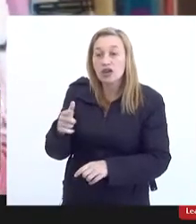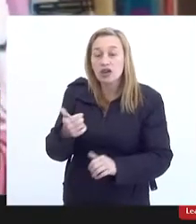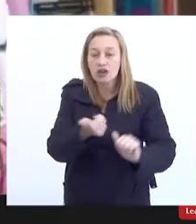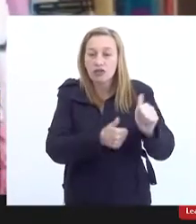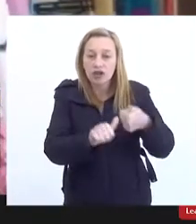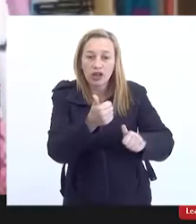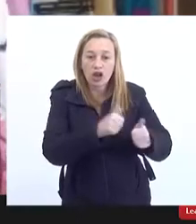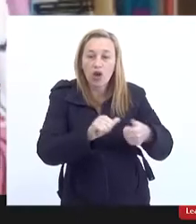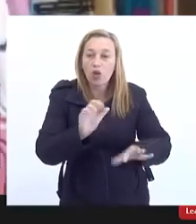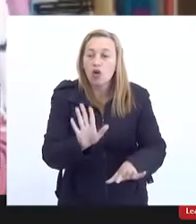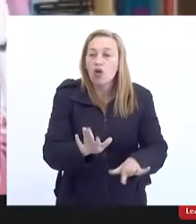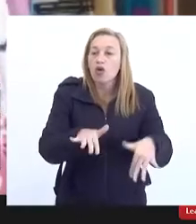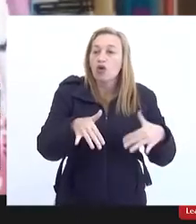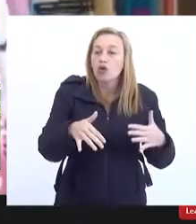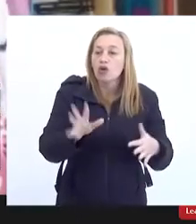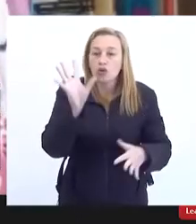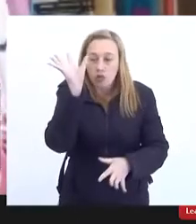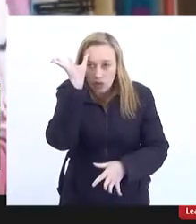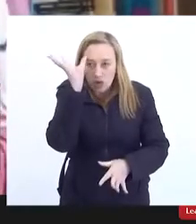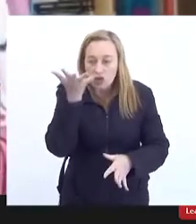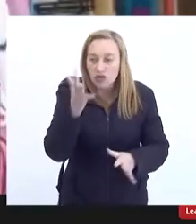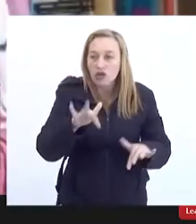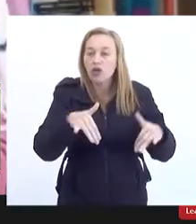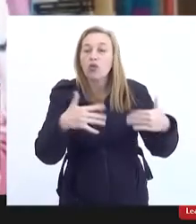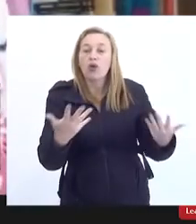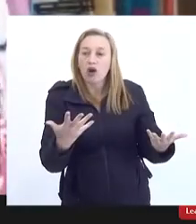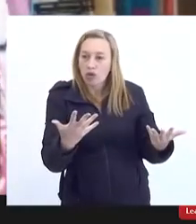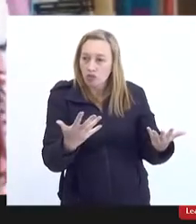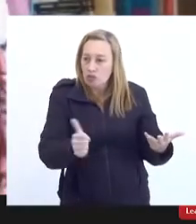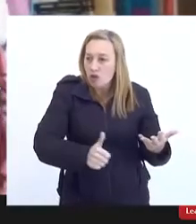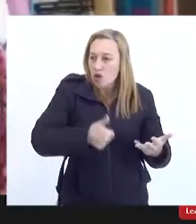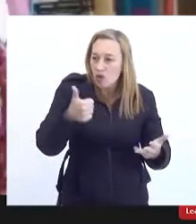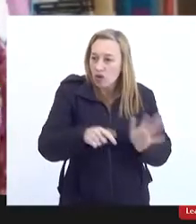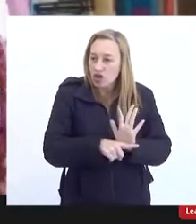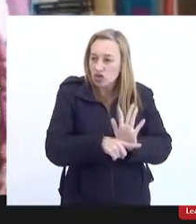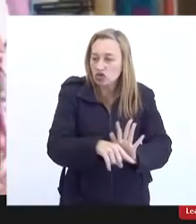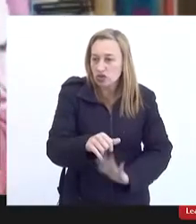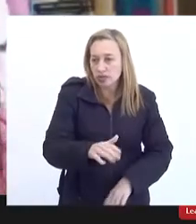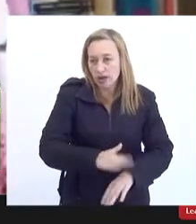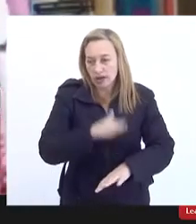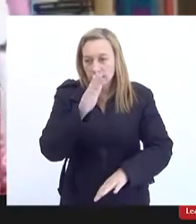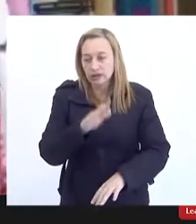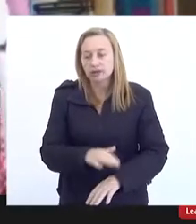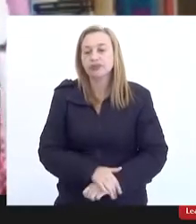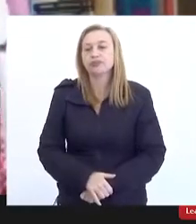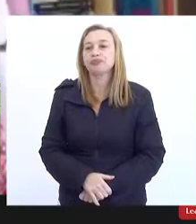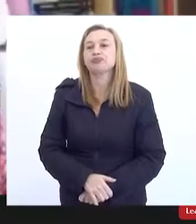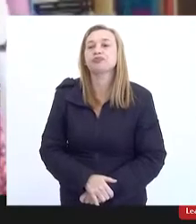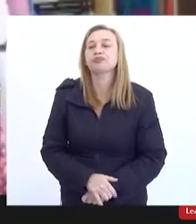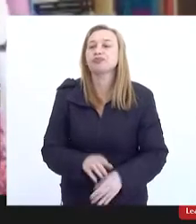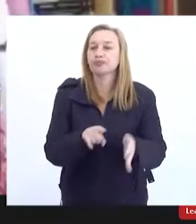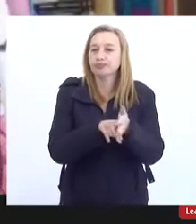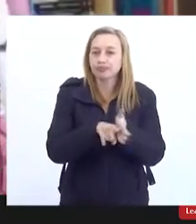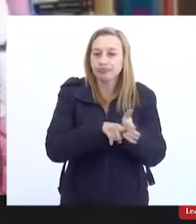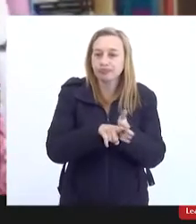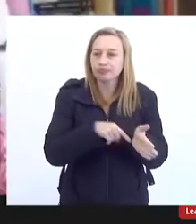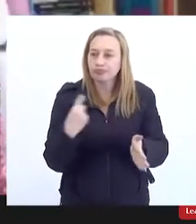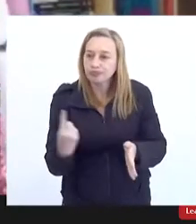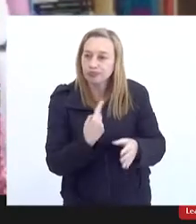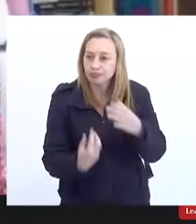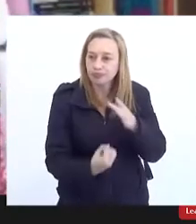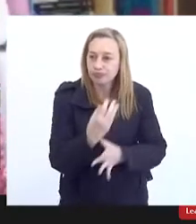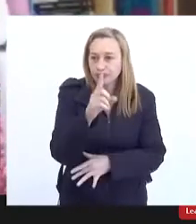solução que melhor atende às necessidades daquele município. O que acontece nas pesquisas que nós realizamos